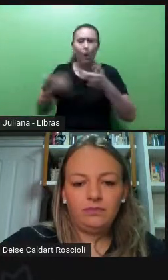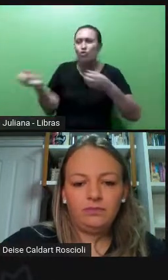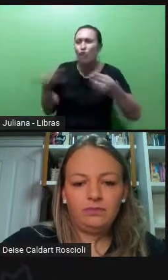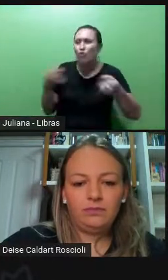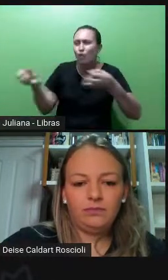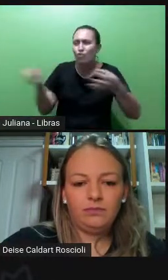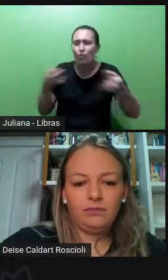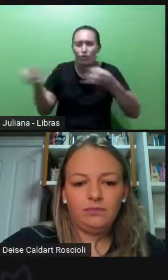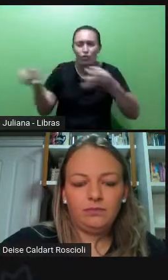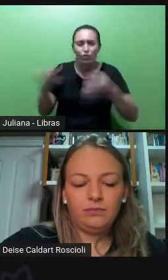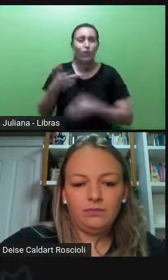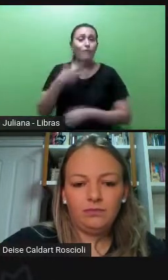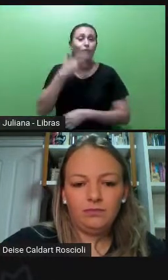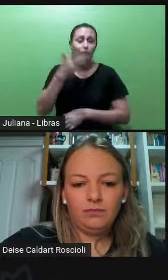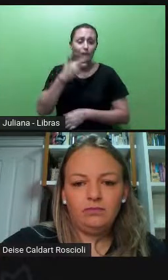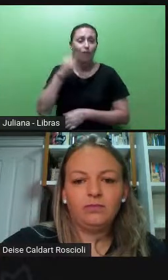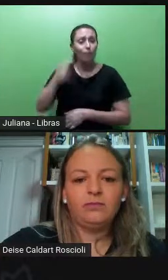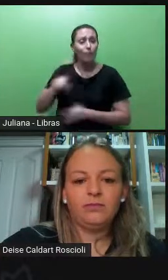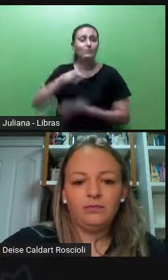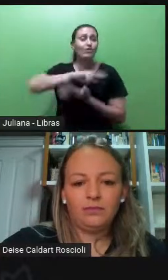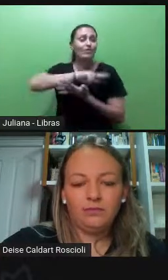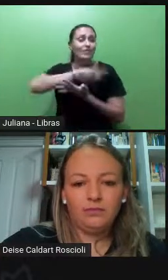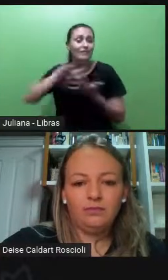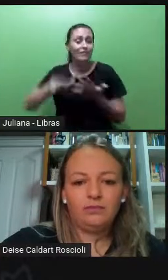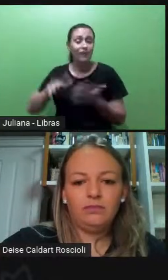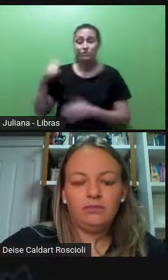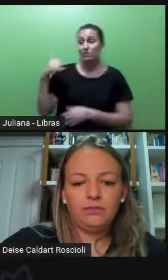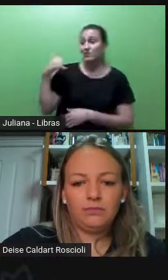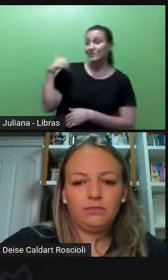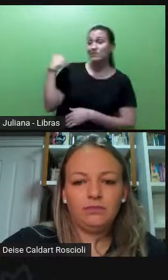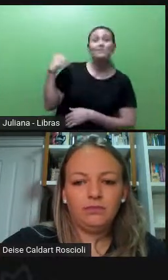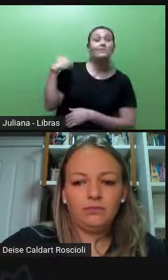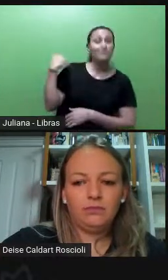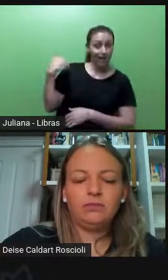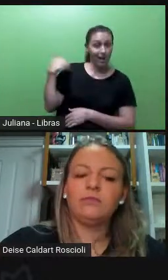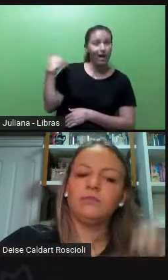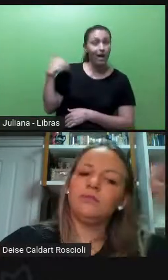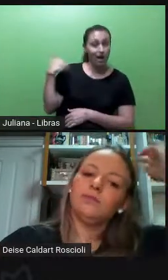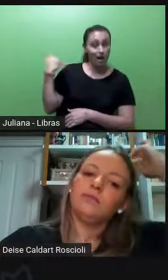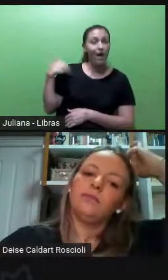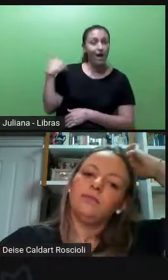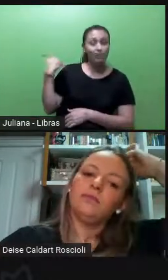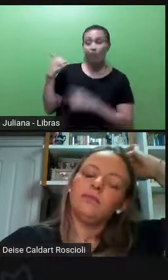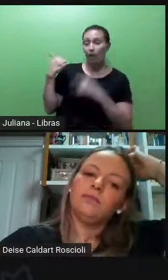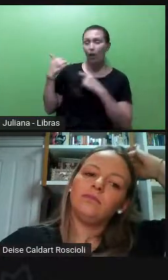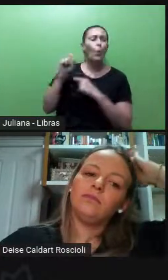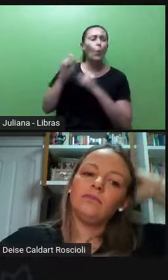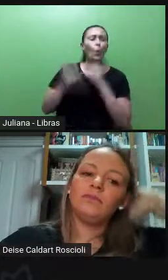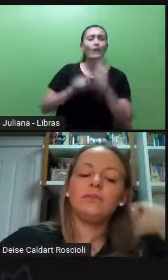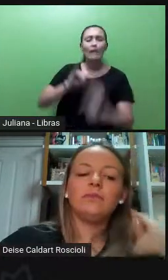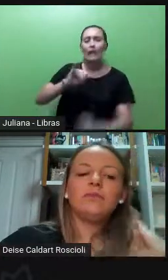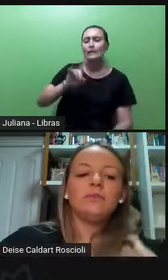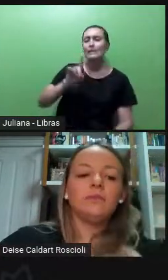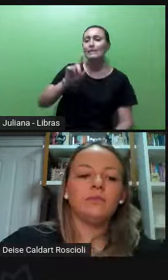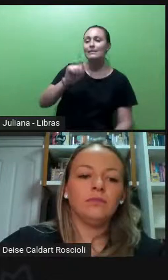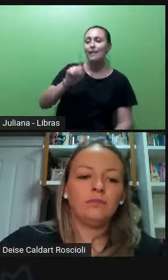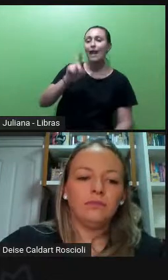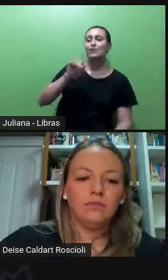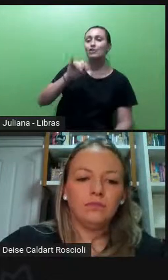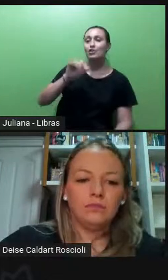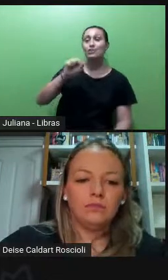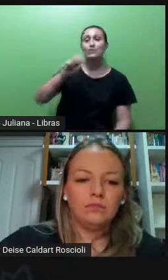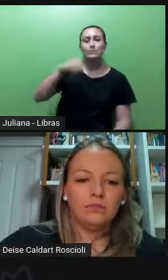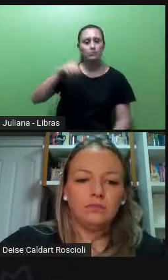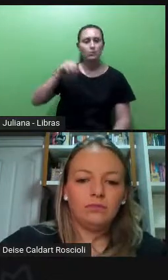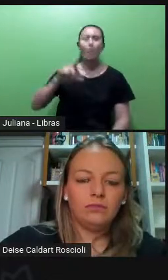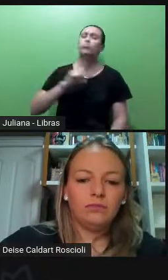como a diversidade relacionada à idade, e aí até um termo que é o idadismo, que é preconceito em relação à idade, e que é algo muito